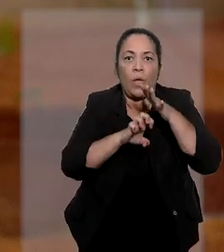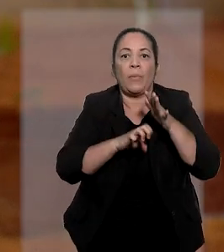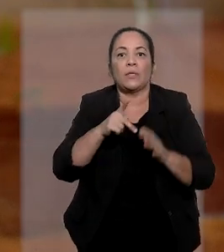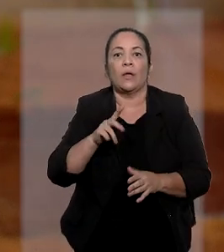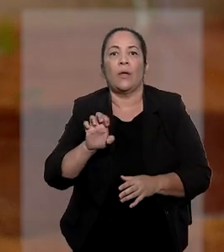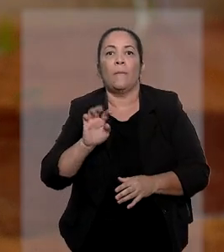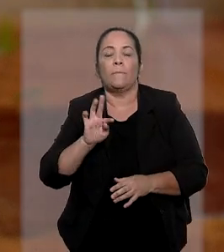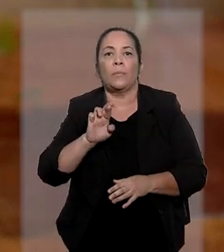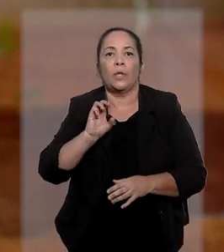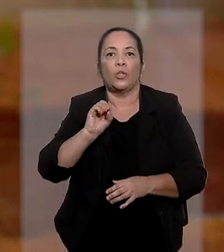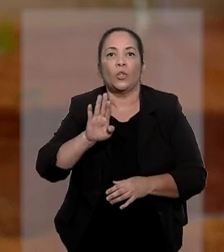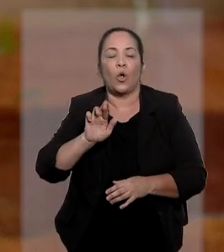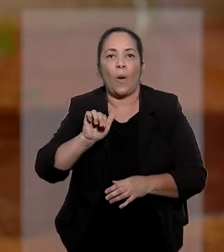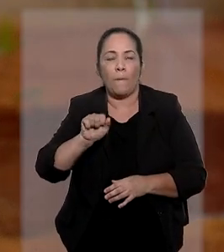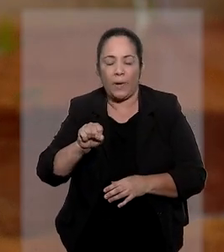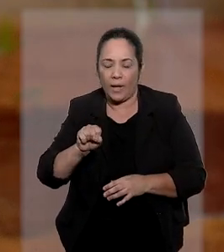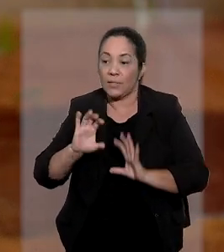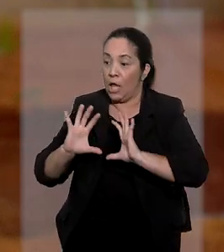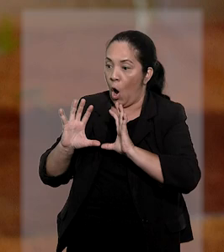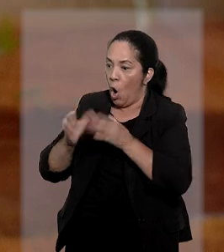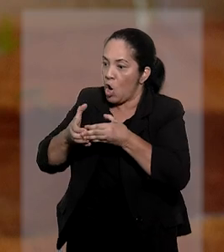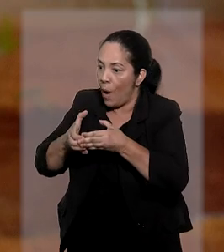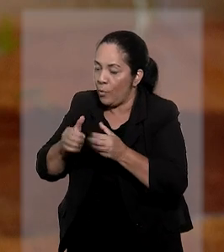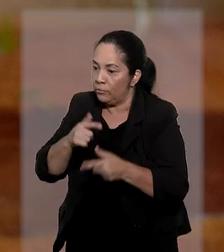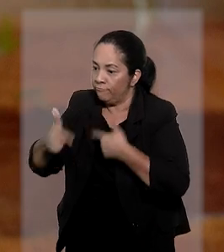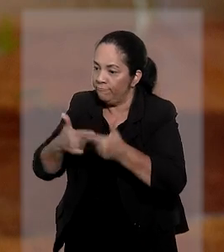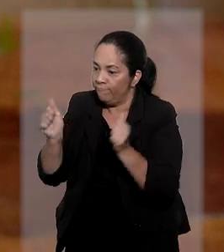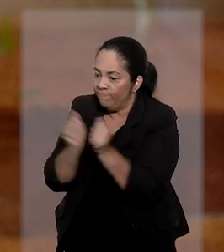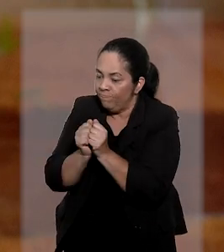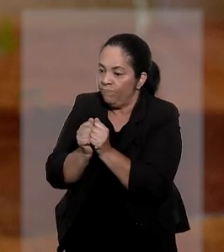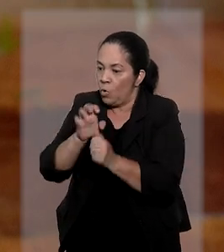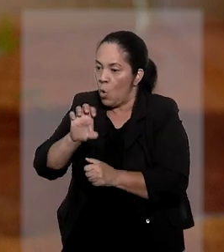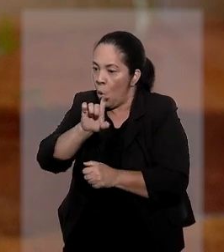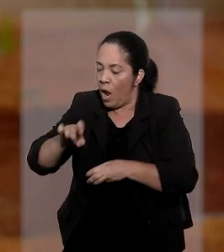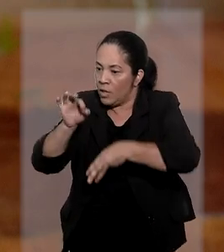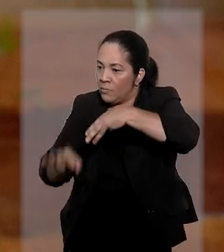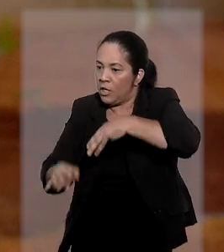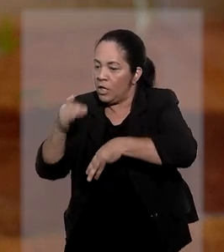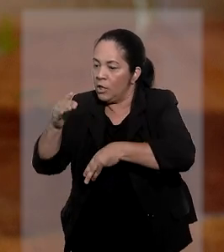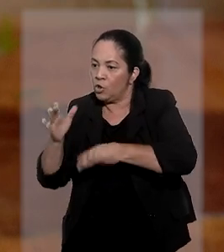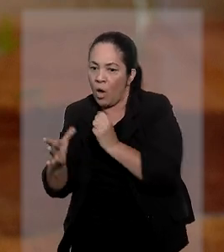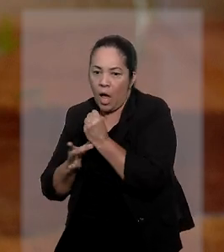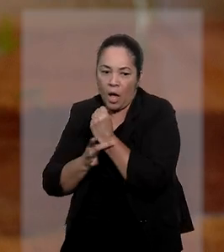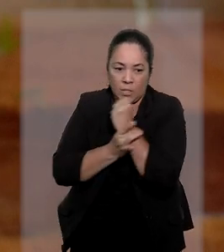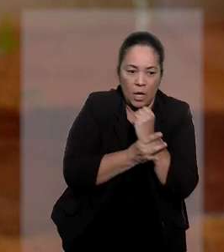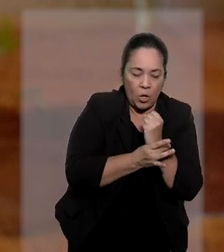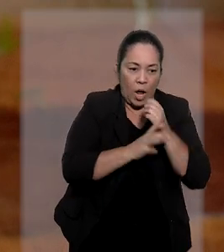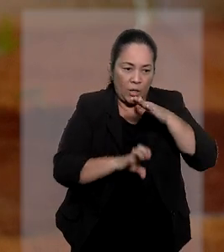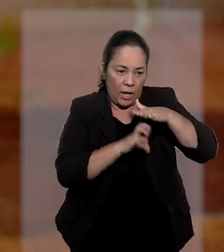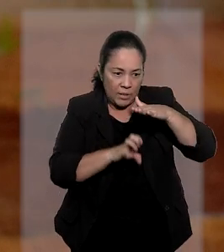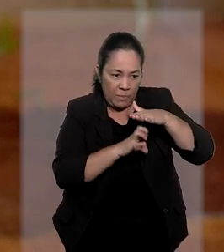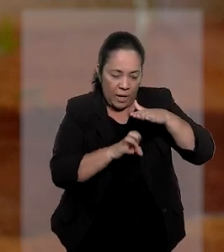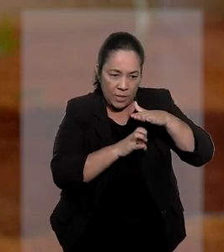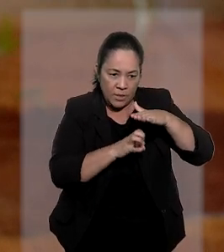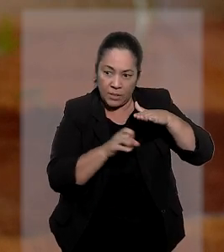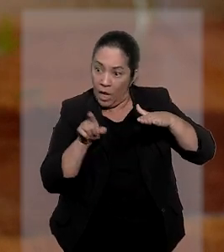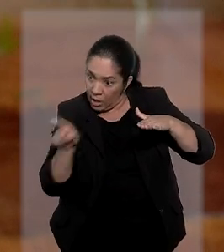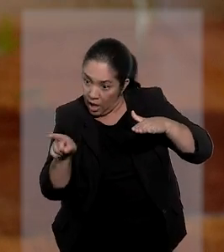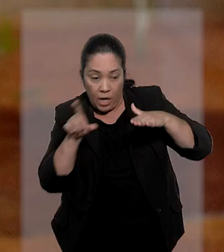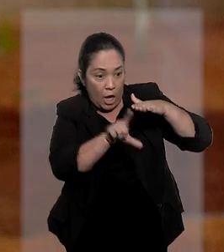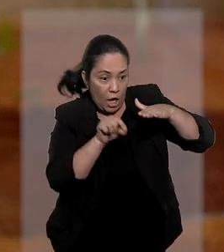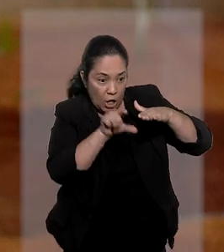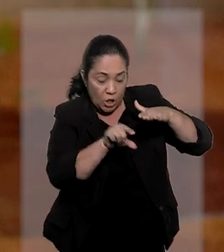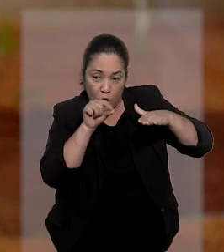Em contrapartida, o grupo do ex-ministro atuaria politicamente para assegurar que as empresas previamente escolhidas pelo